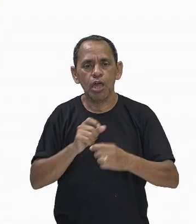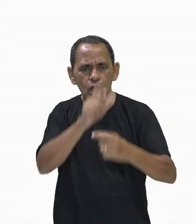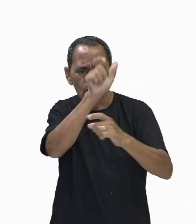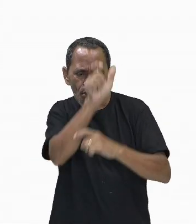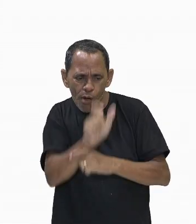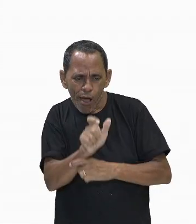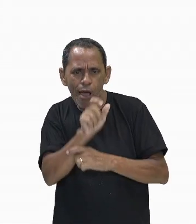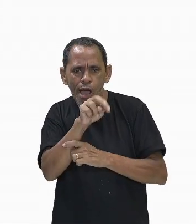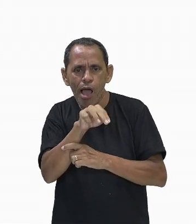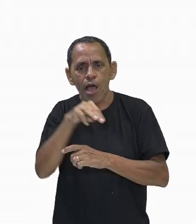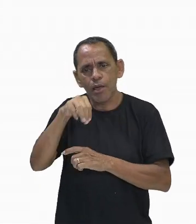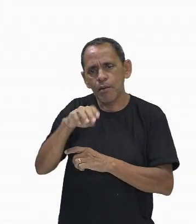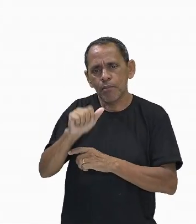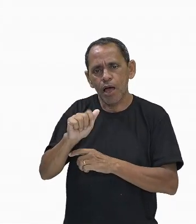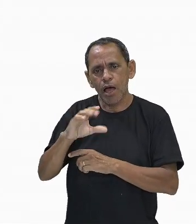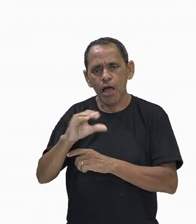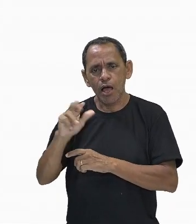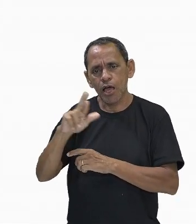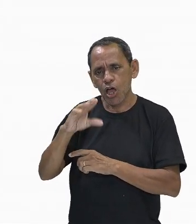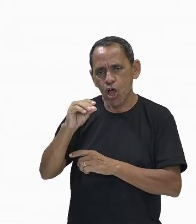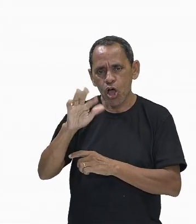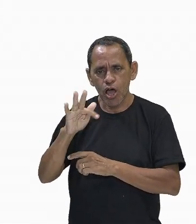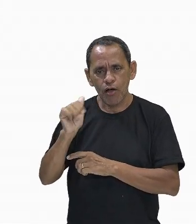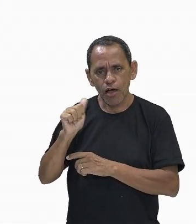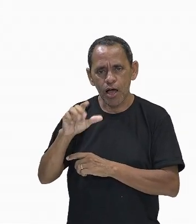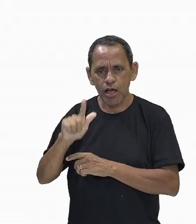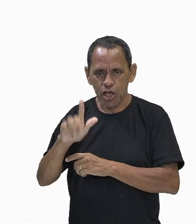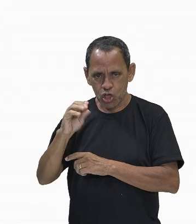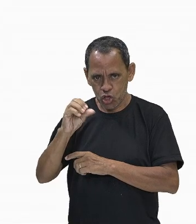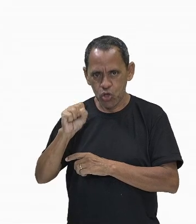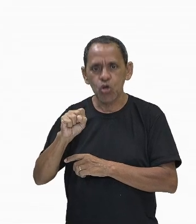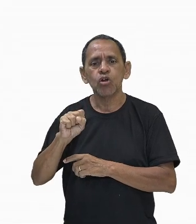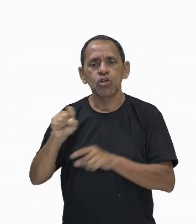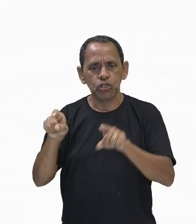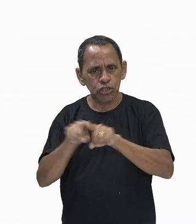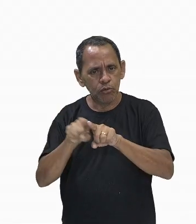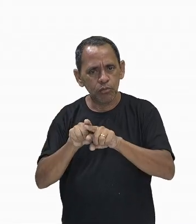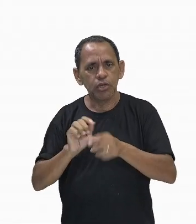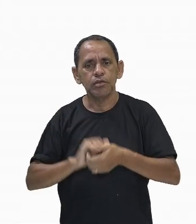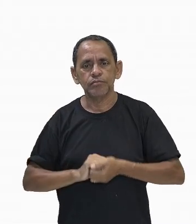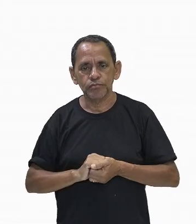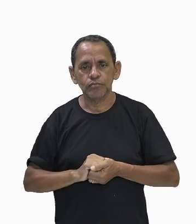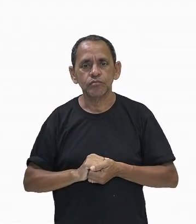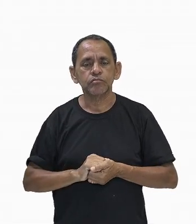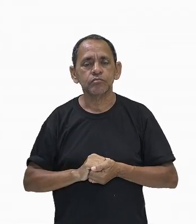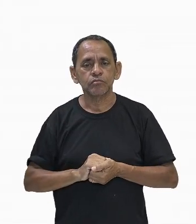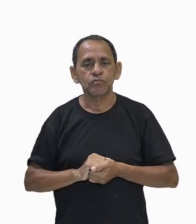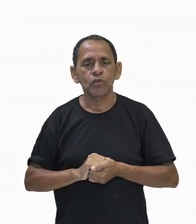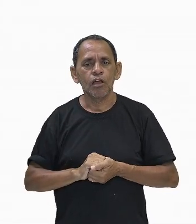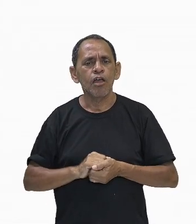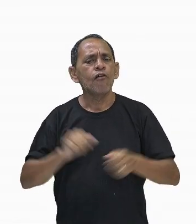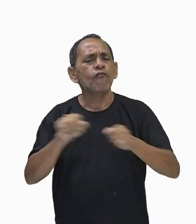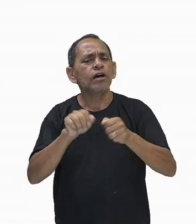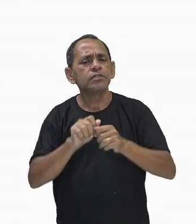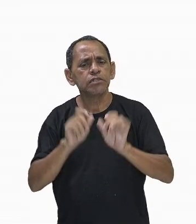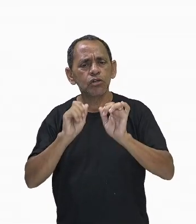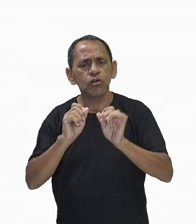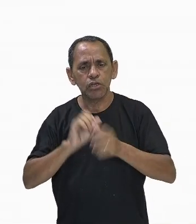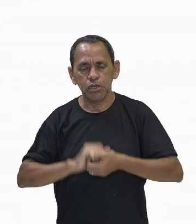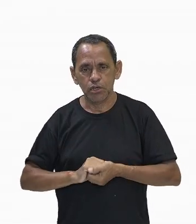macrófagos, também chamados de monócitos, que vão realizar a fagocitose e impedem